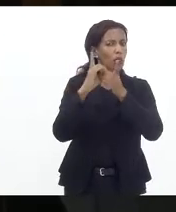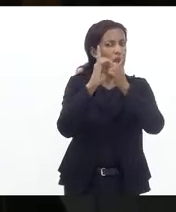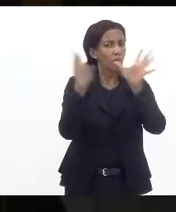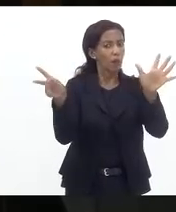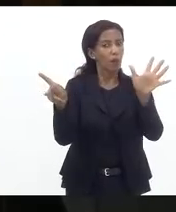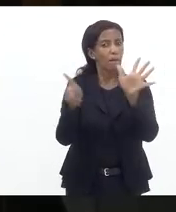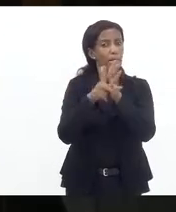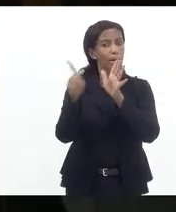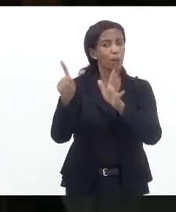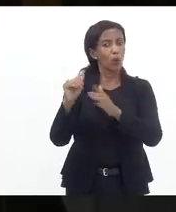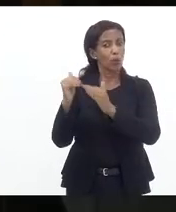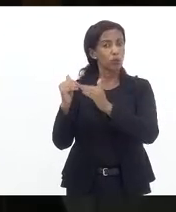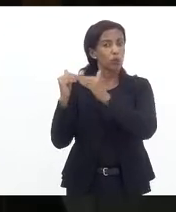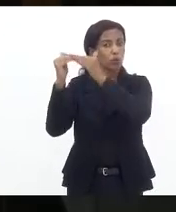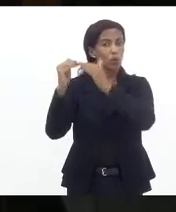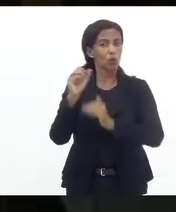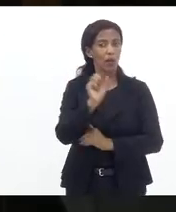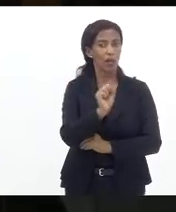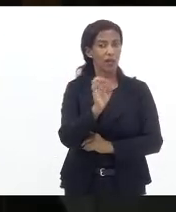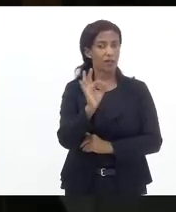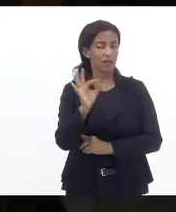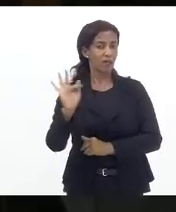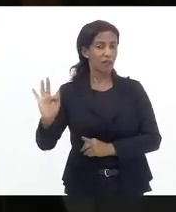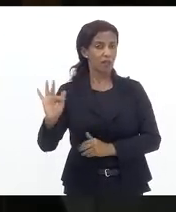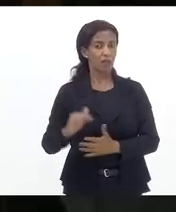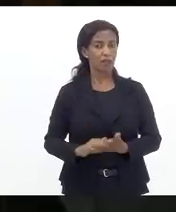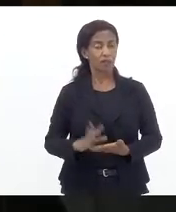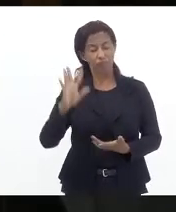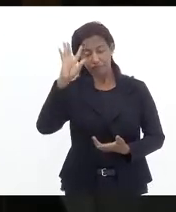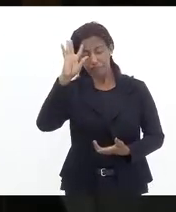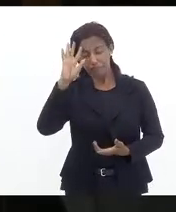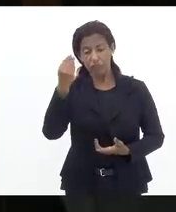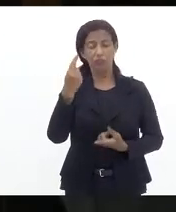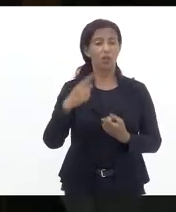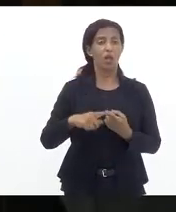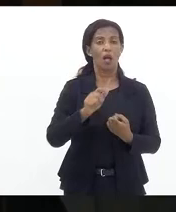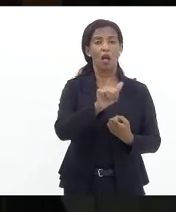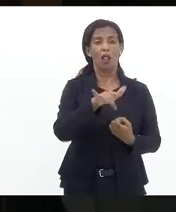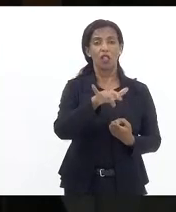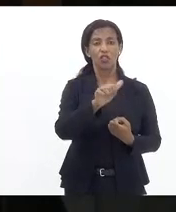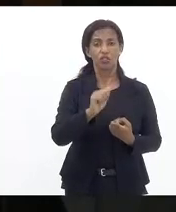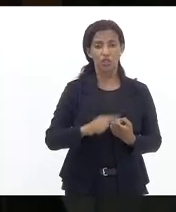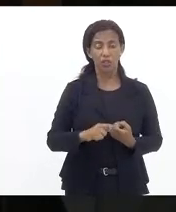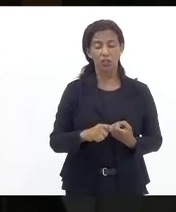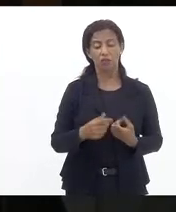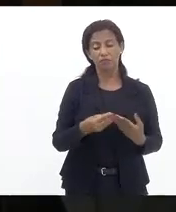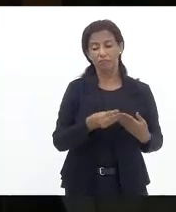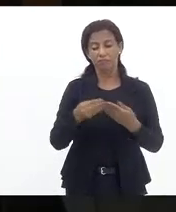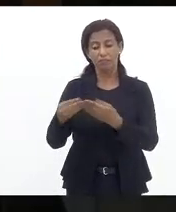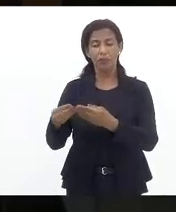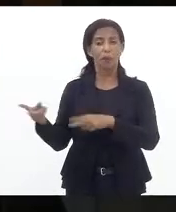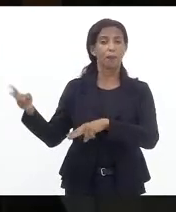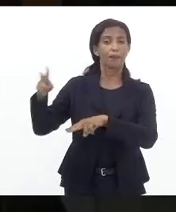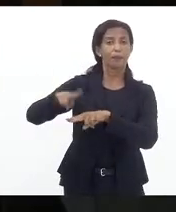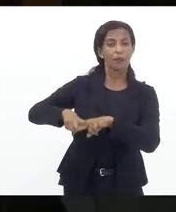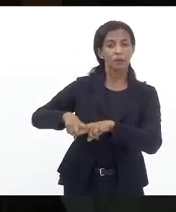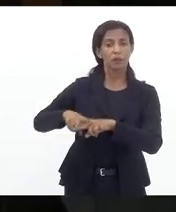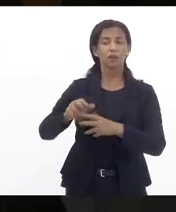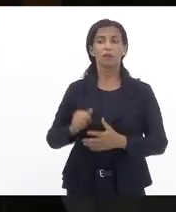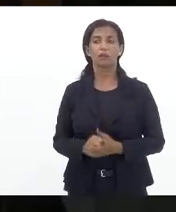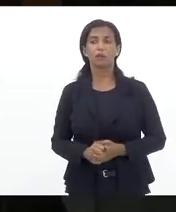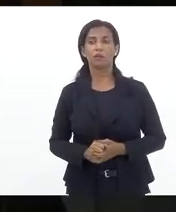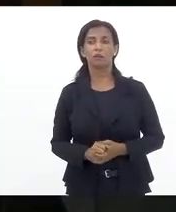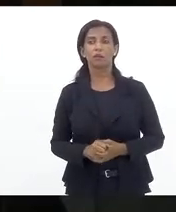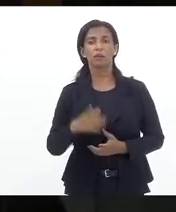o próprio Supremo por exemplo foi decisão do ministro Alexandre de Moraes que levou a prisão do